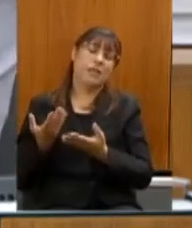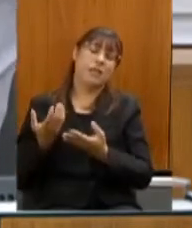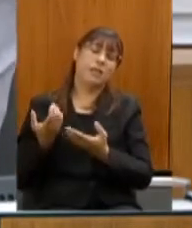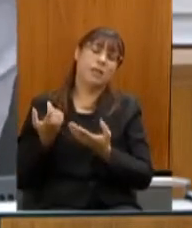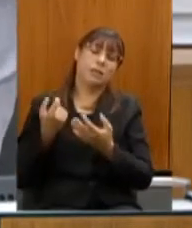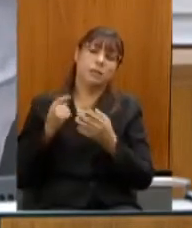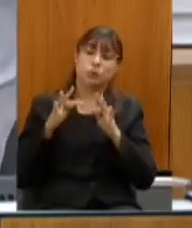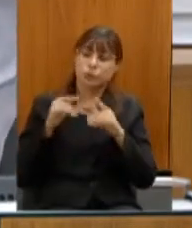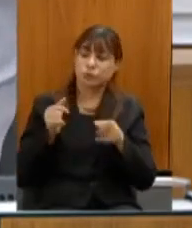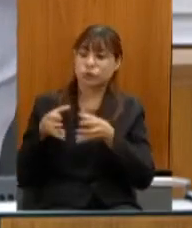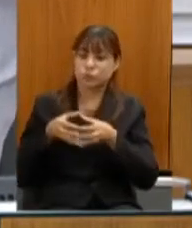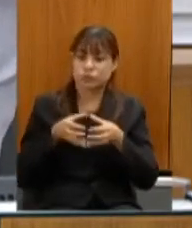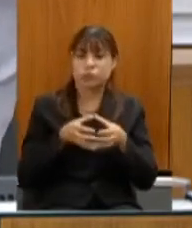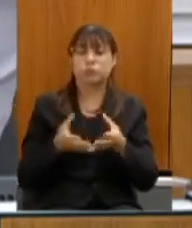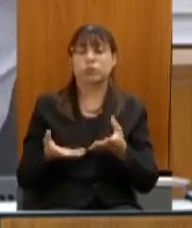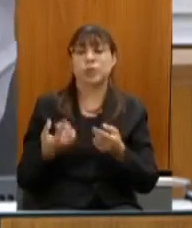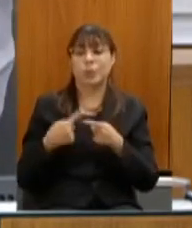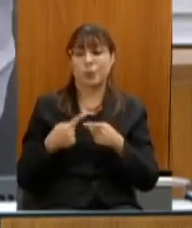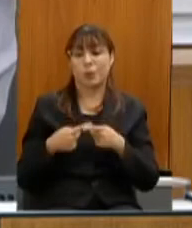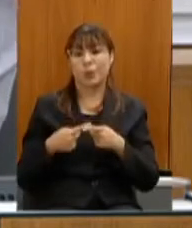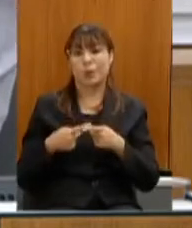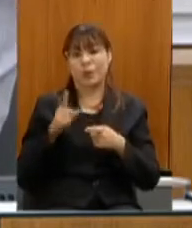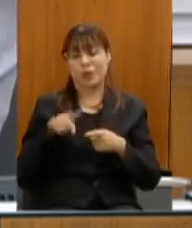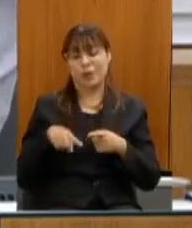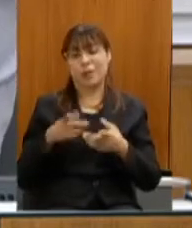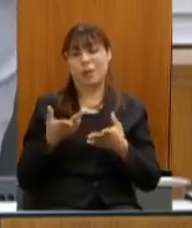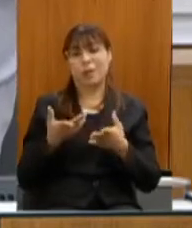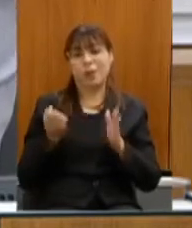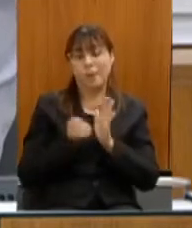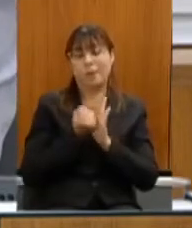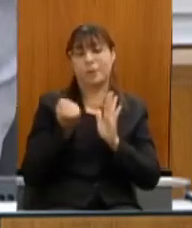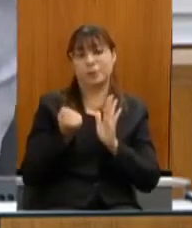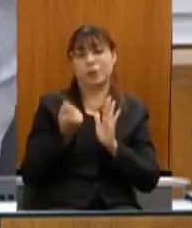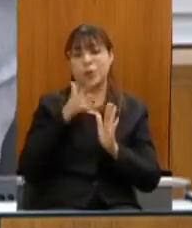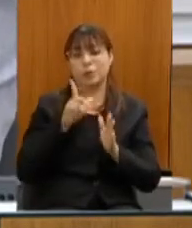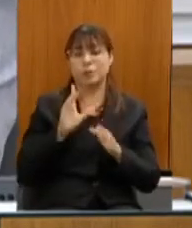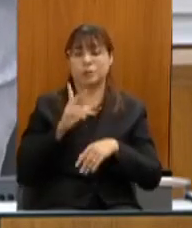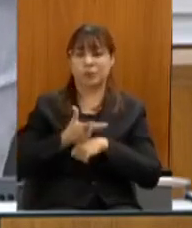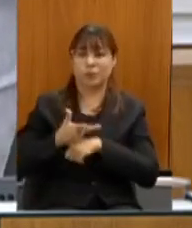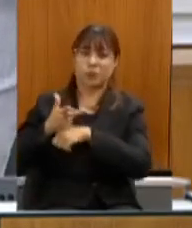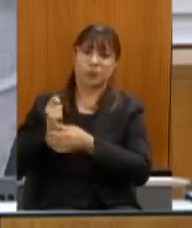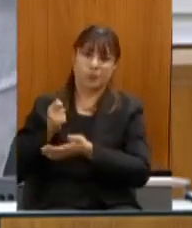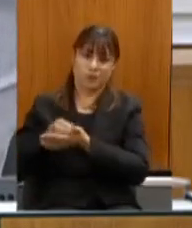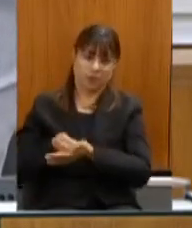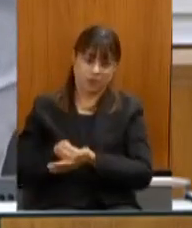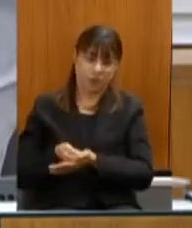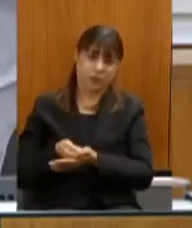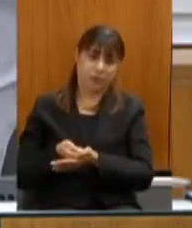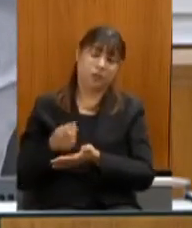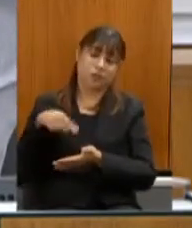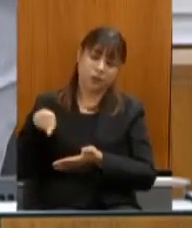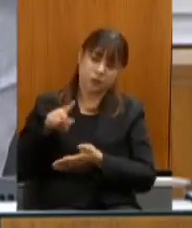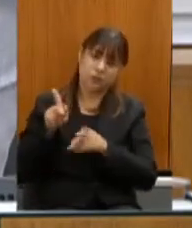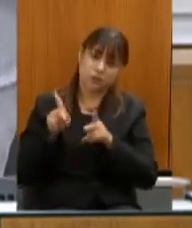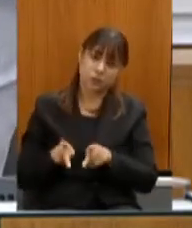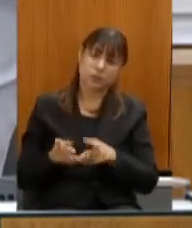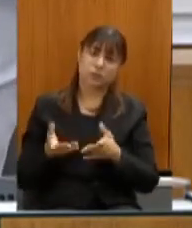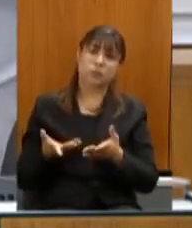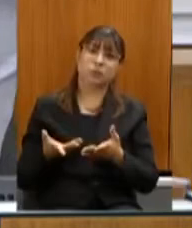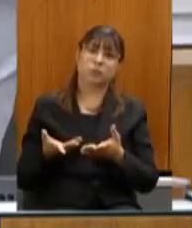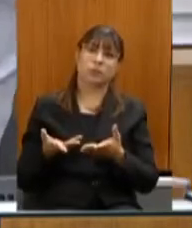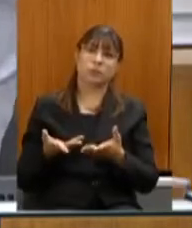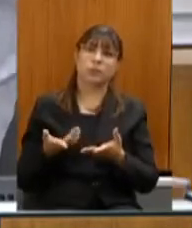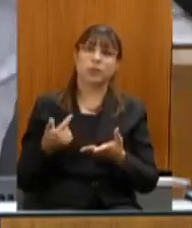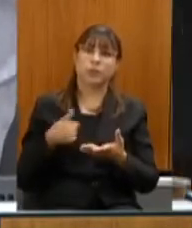elas se credenciam porque são patrimônio imaterial e o prêmio é pago então esse pessoal sim que era o que